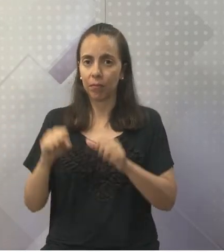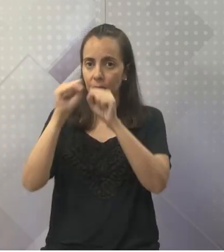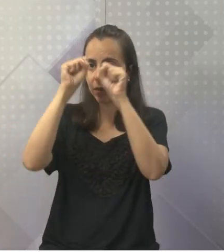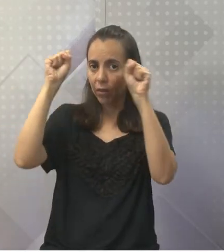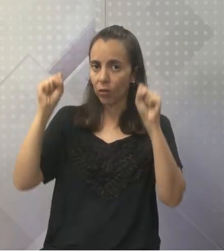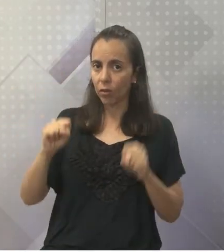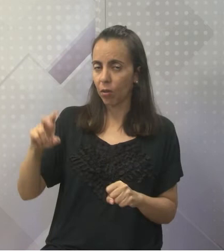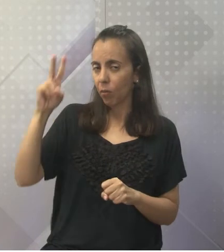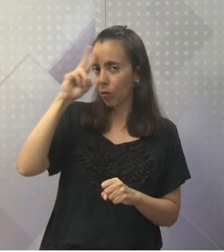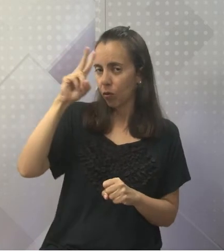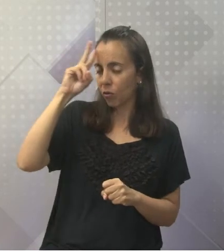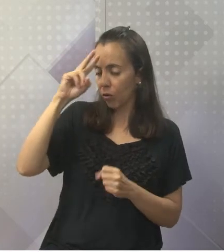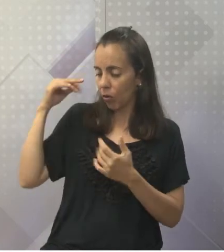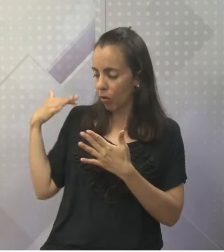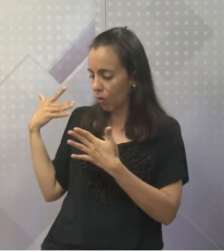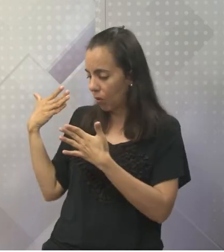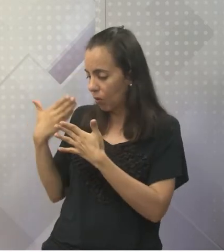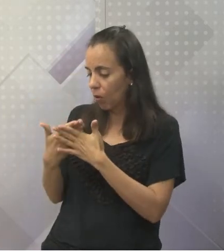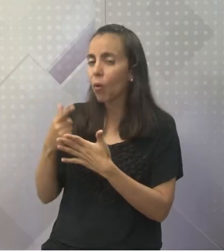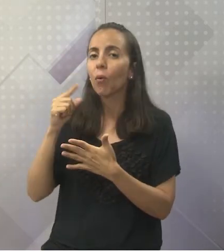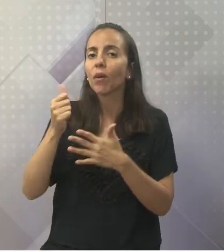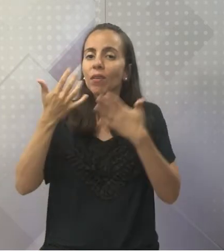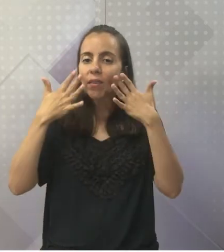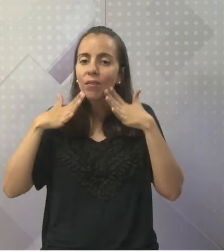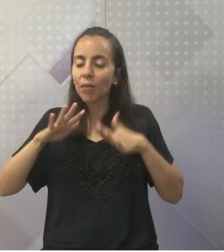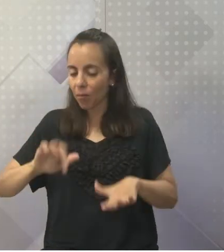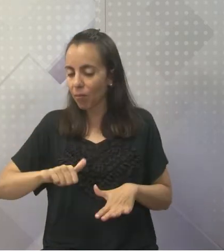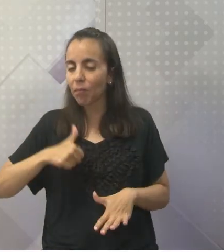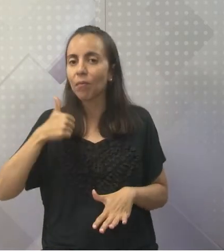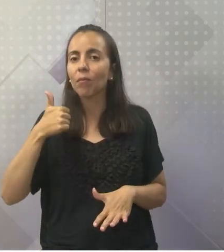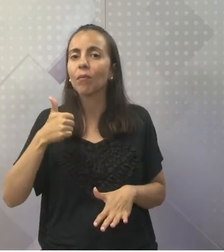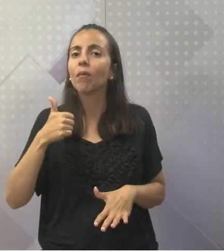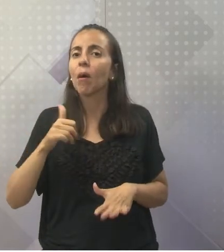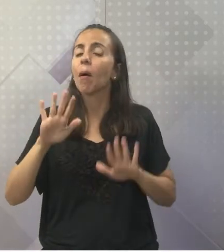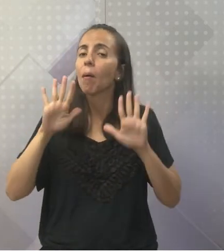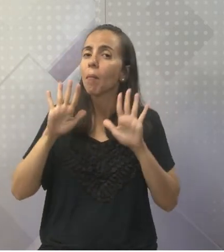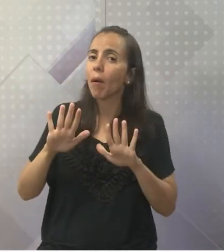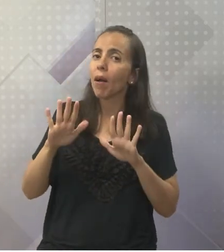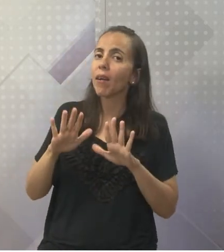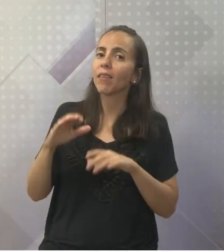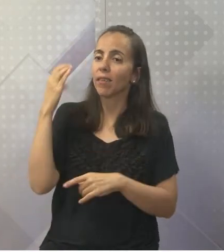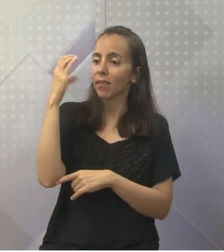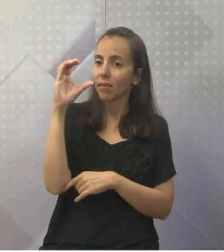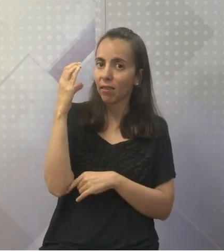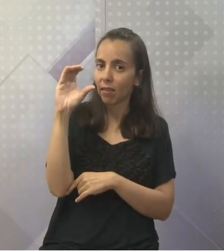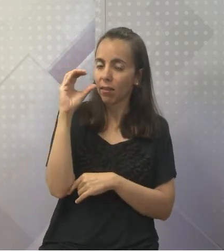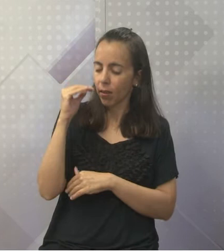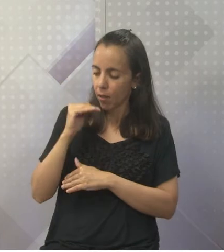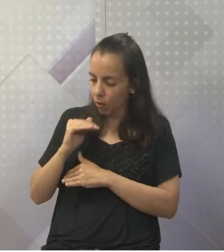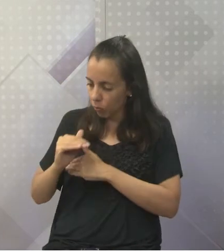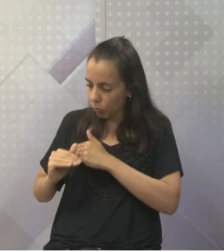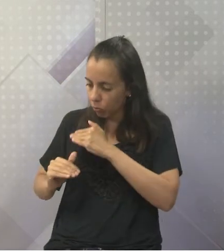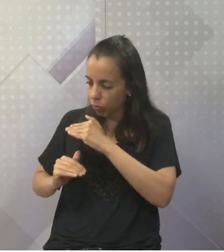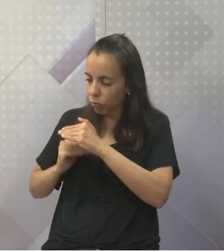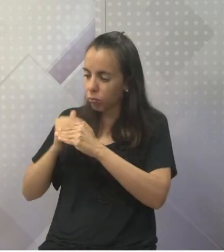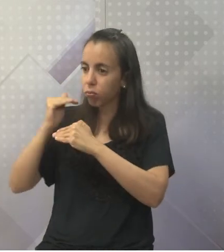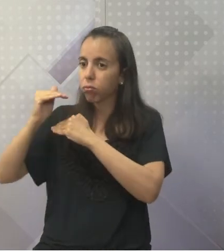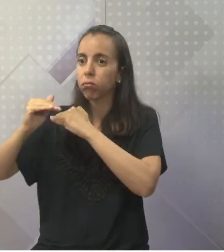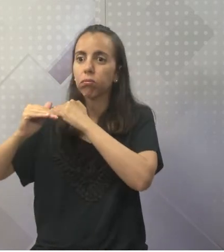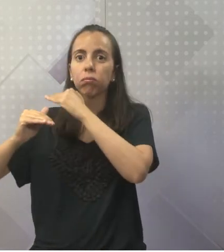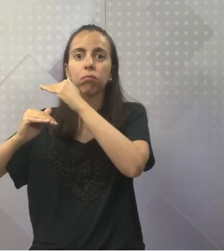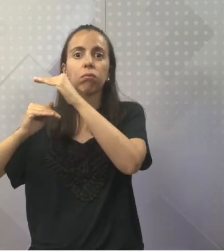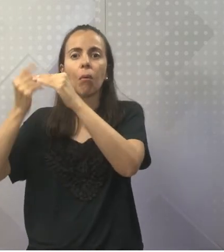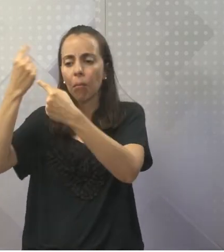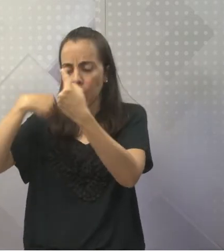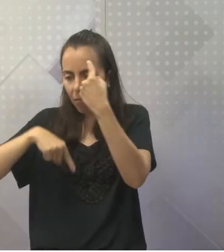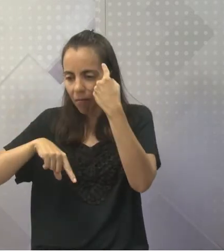historicamente funcionou, teve sua importância, mas com o avanço da ciência, esse conhecimento foi